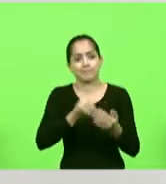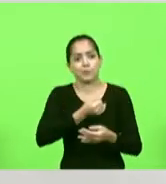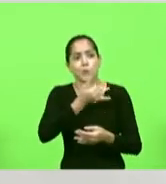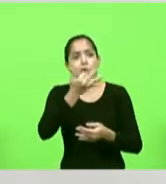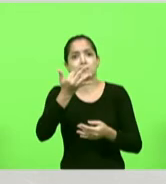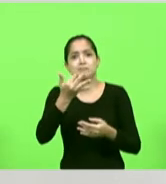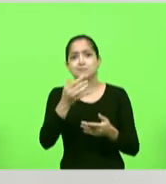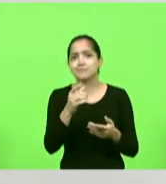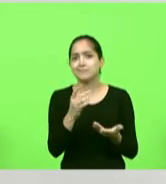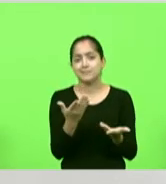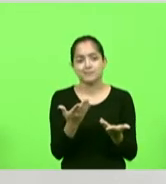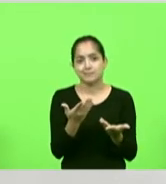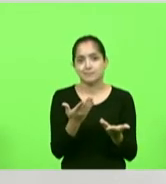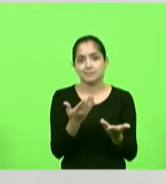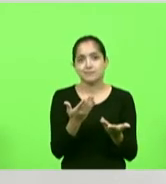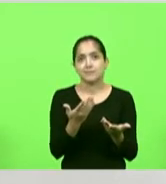pouco.